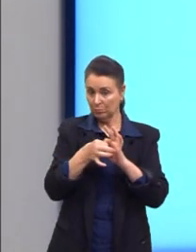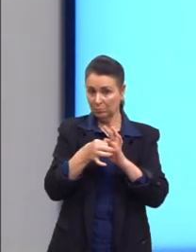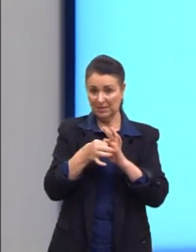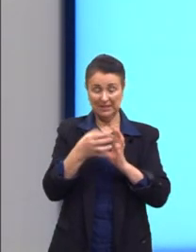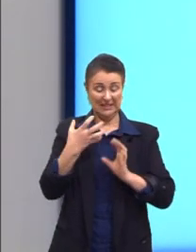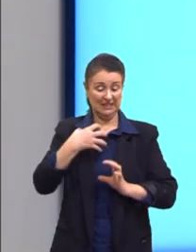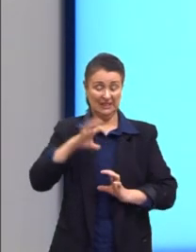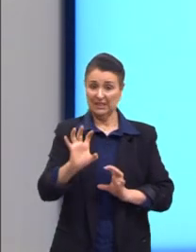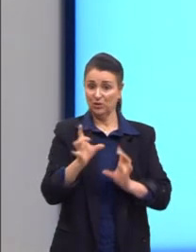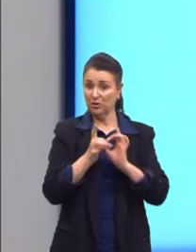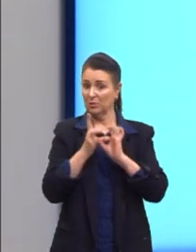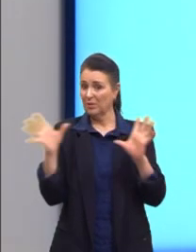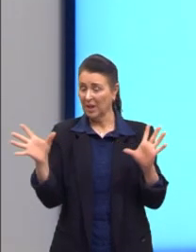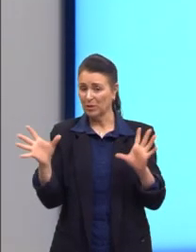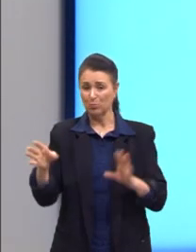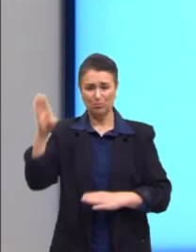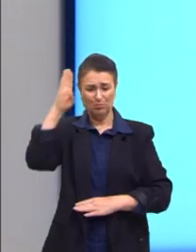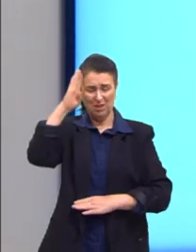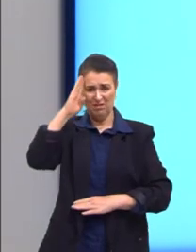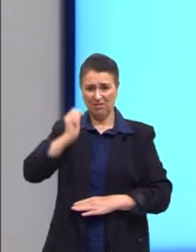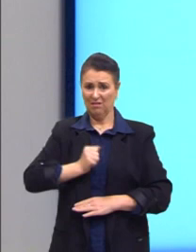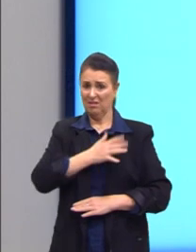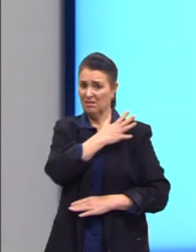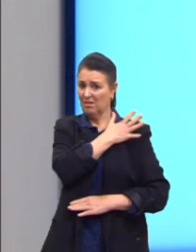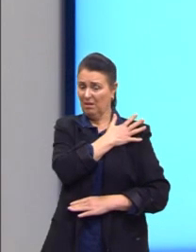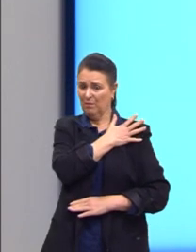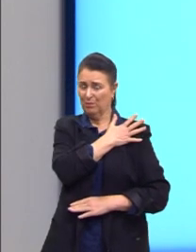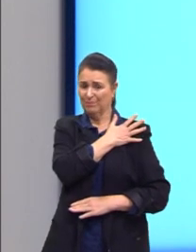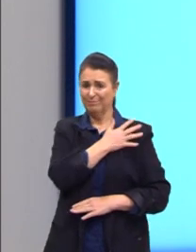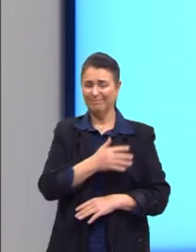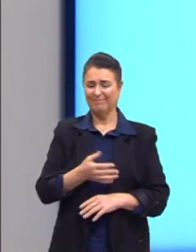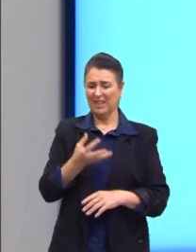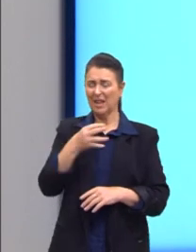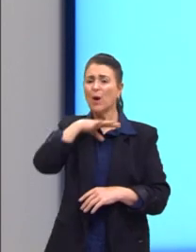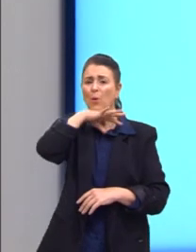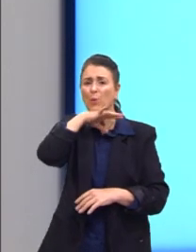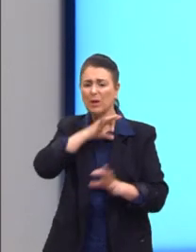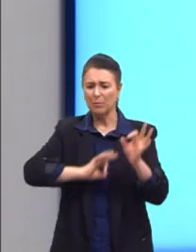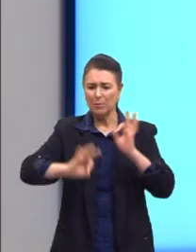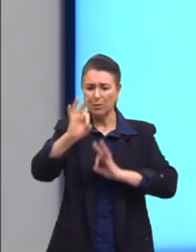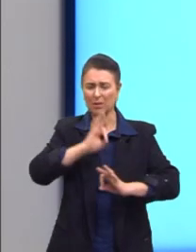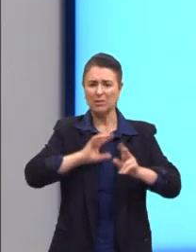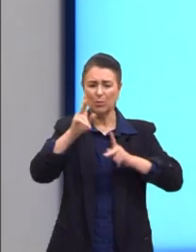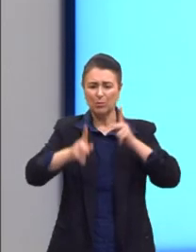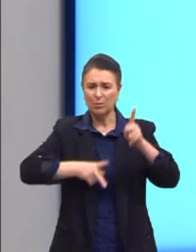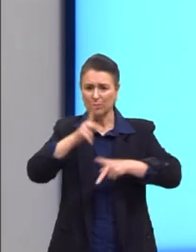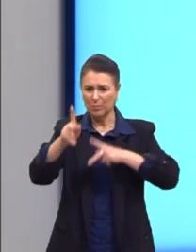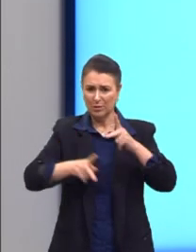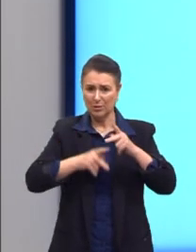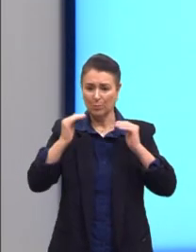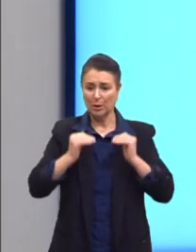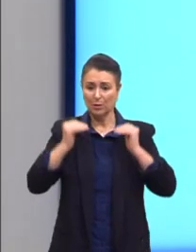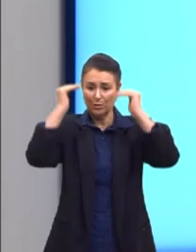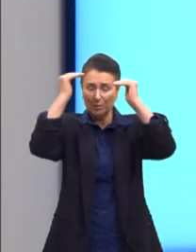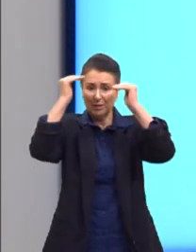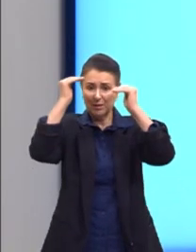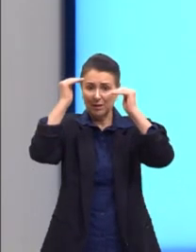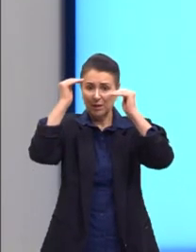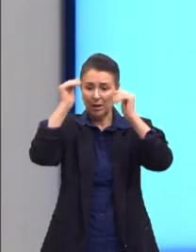militarizados, e muito nocivo a organização dos povos, a soberania desses povos também.